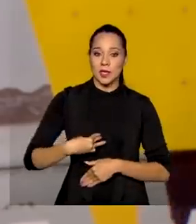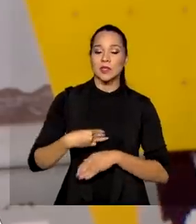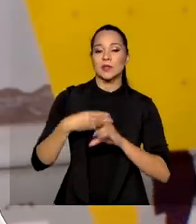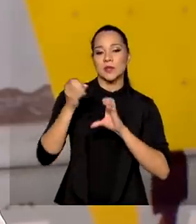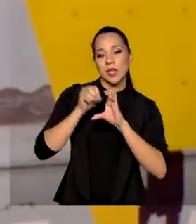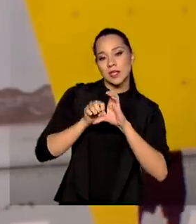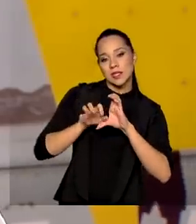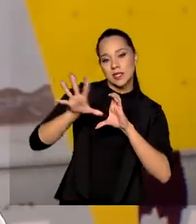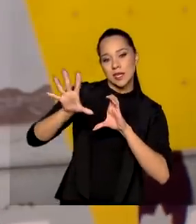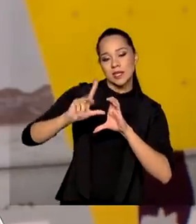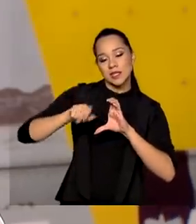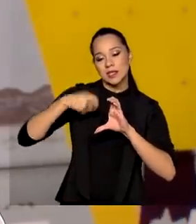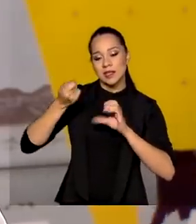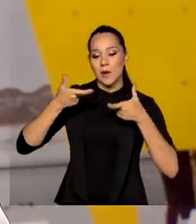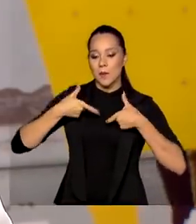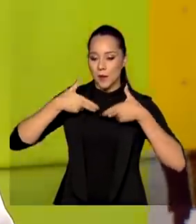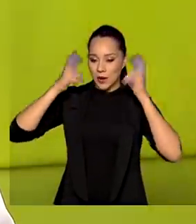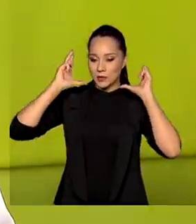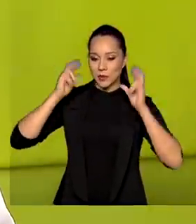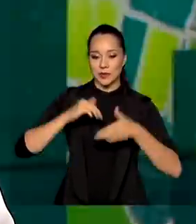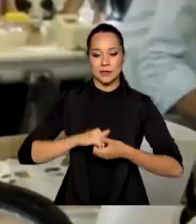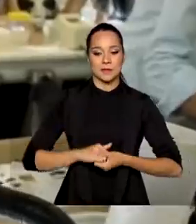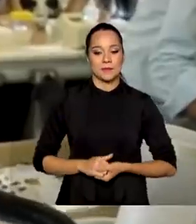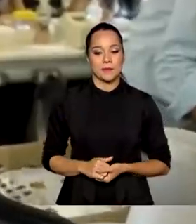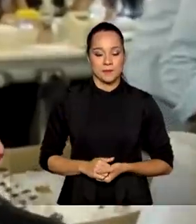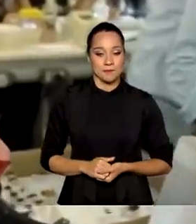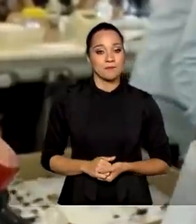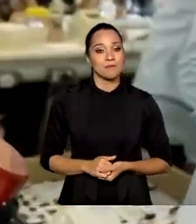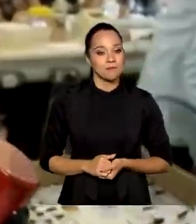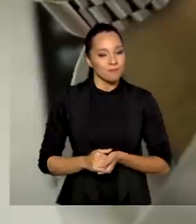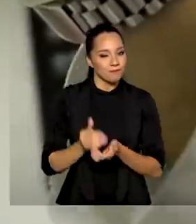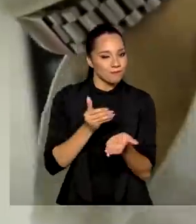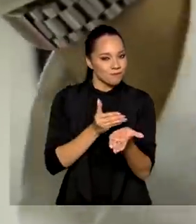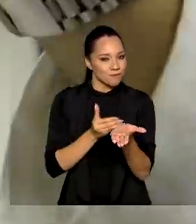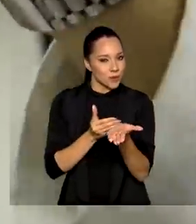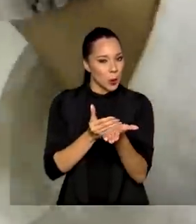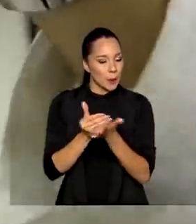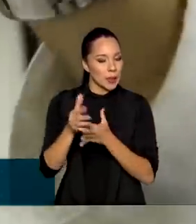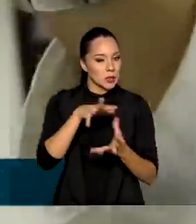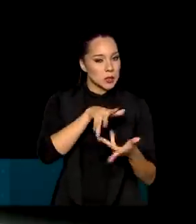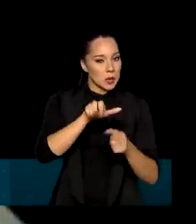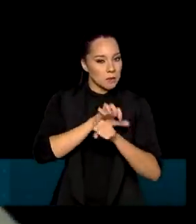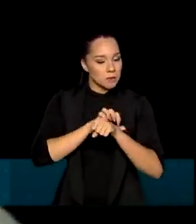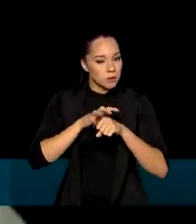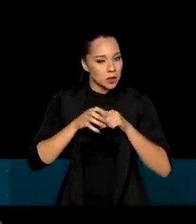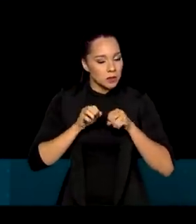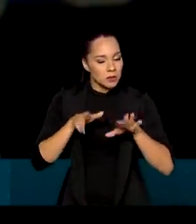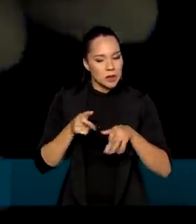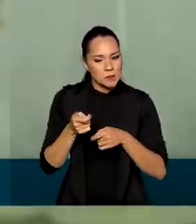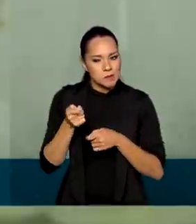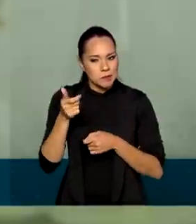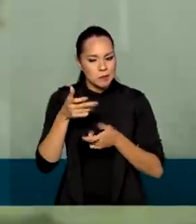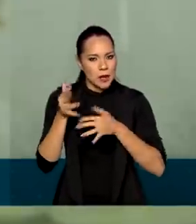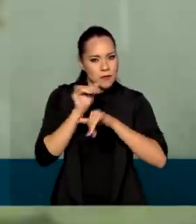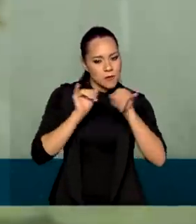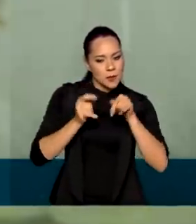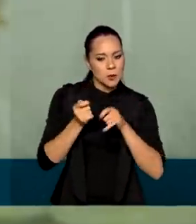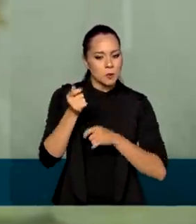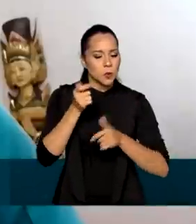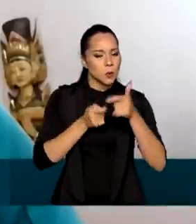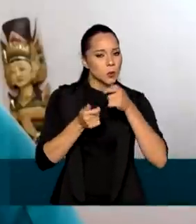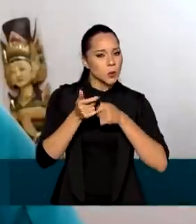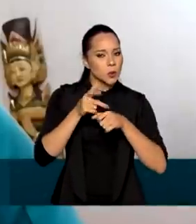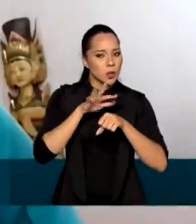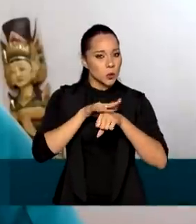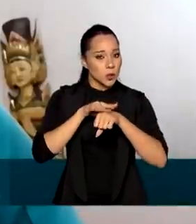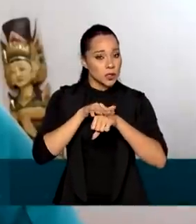Tecnologia e Inovações, Marcos Pontes. Logo no começo da pandemia, quando havia poucas informações sobre a doença,